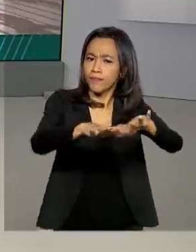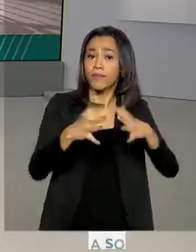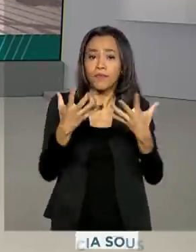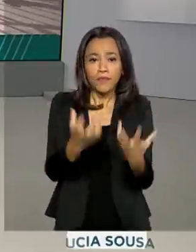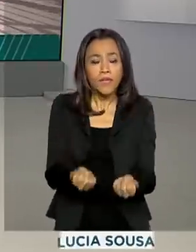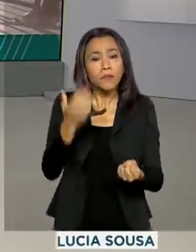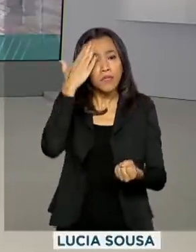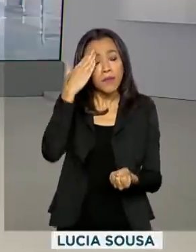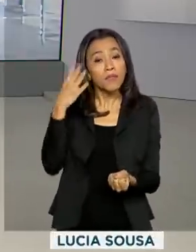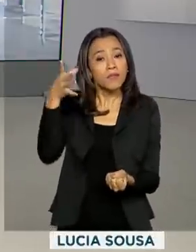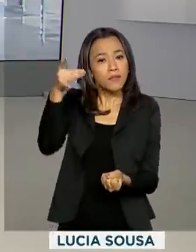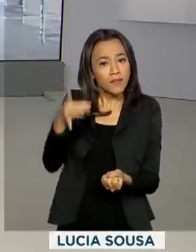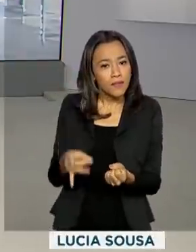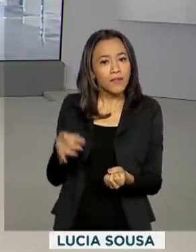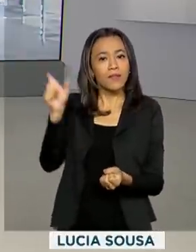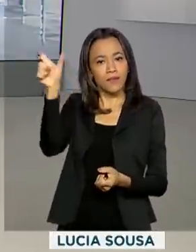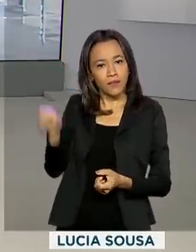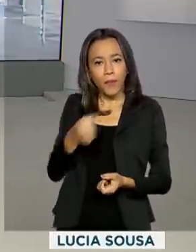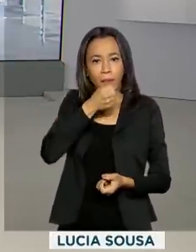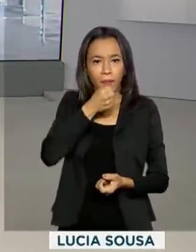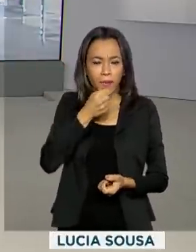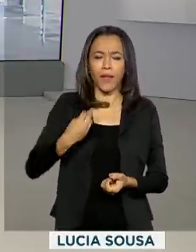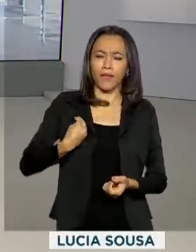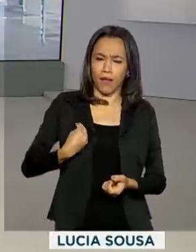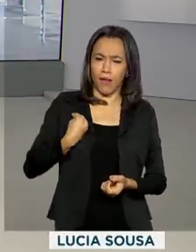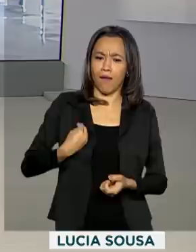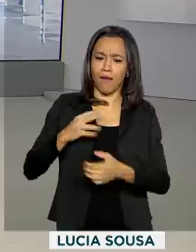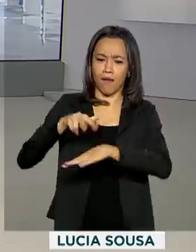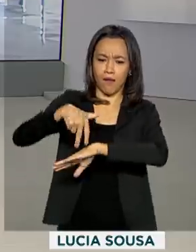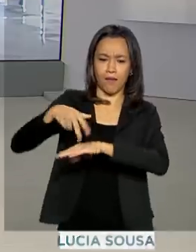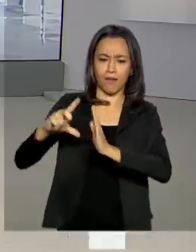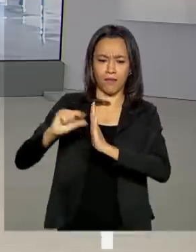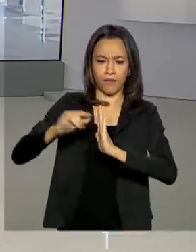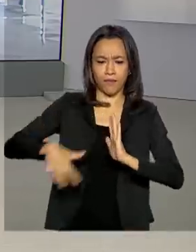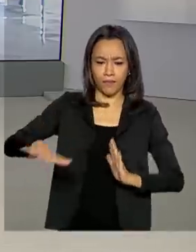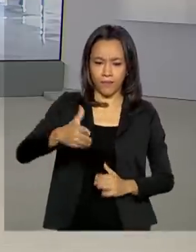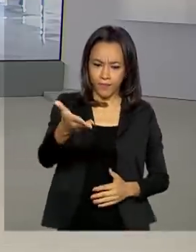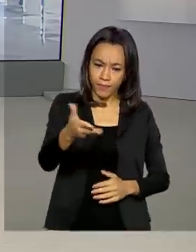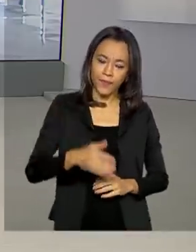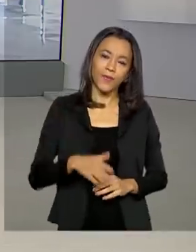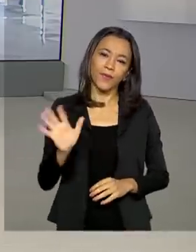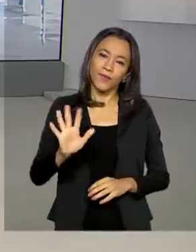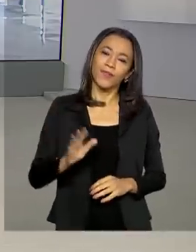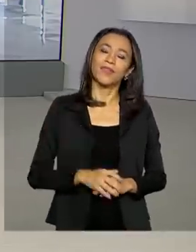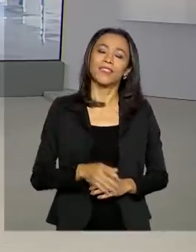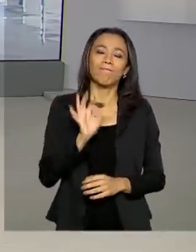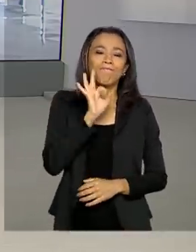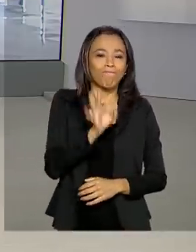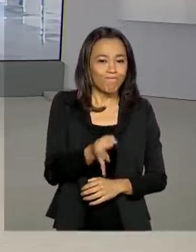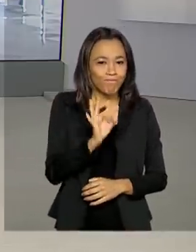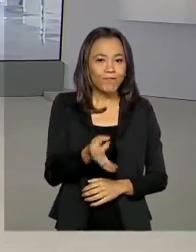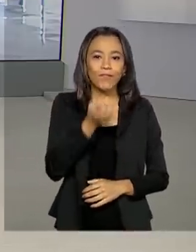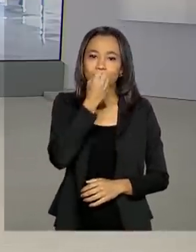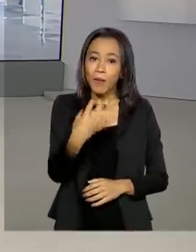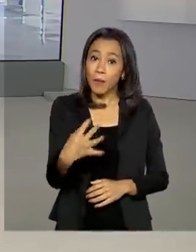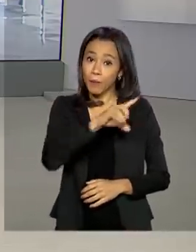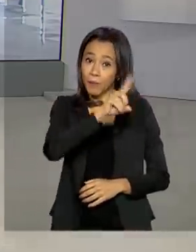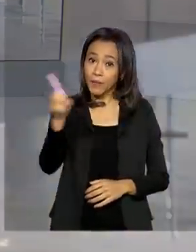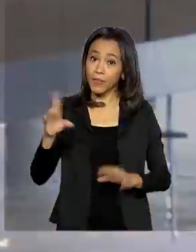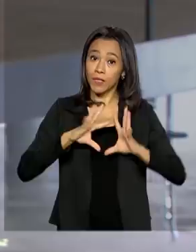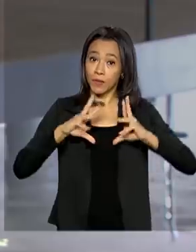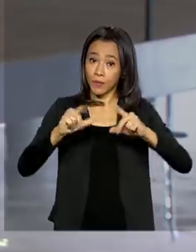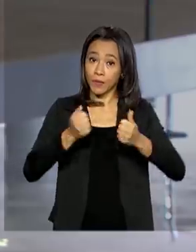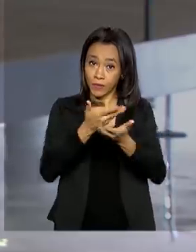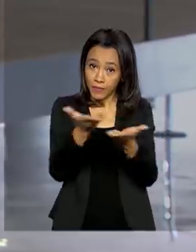repórter Daniele Popov. Ela está lá no Palácio do Planalto. Oi, Dani, bom dia! Oi, Renata! Pois é, isso mesmo. Bom dia para você, bom dia a